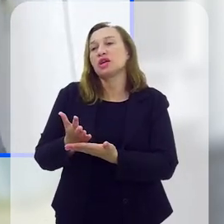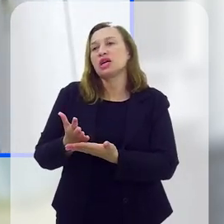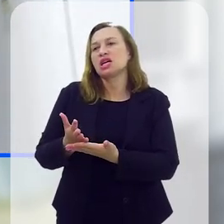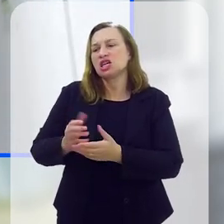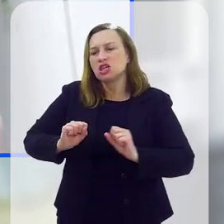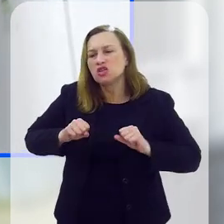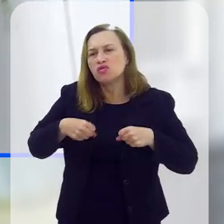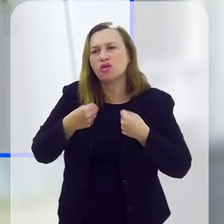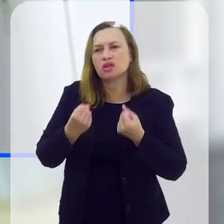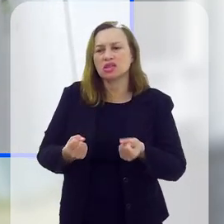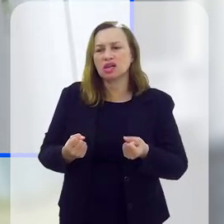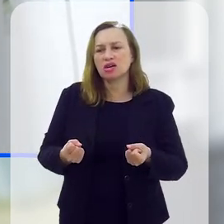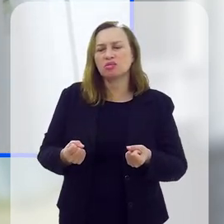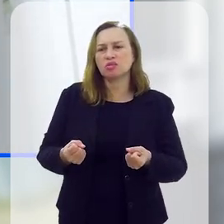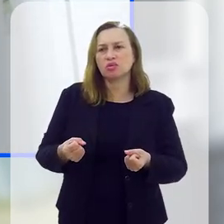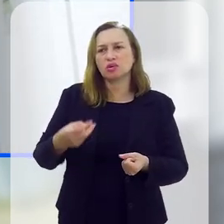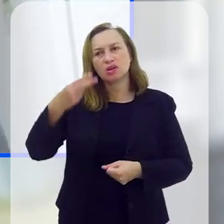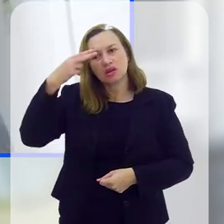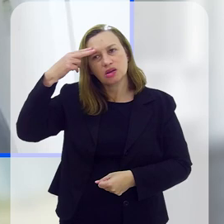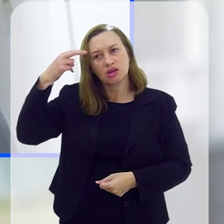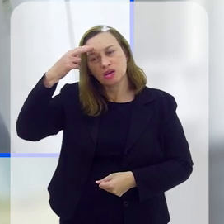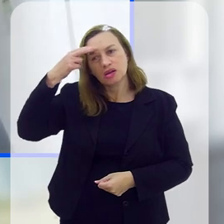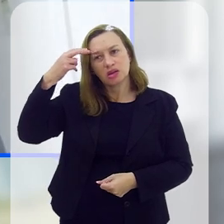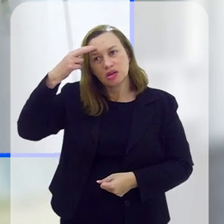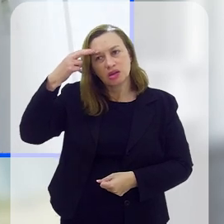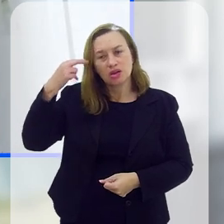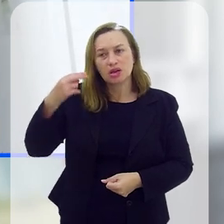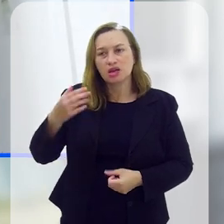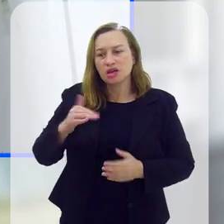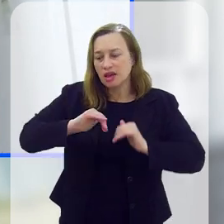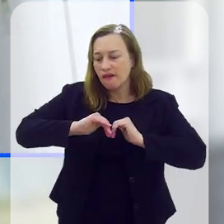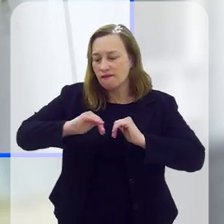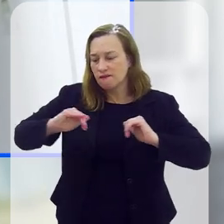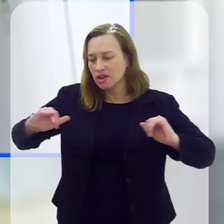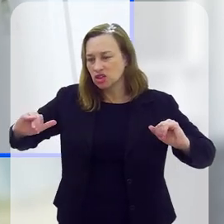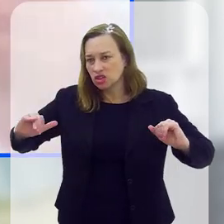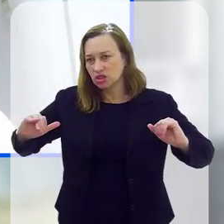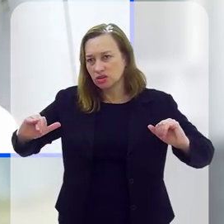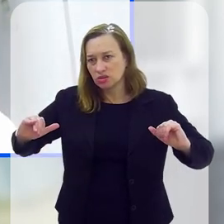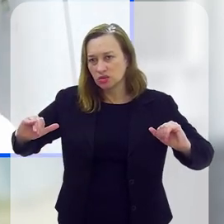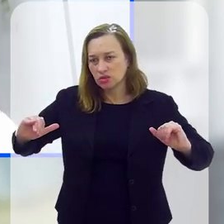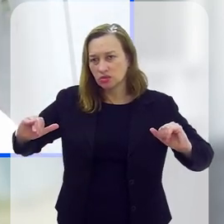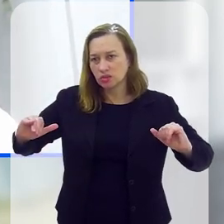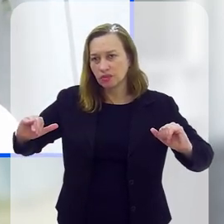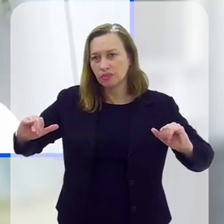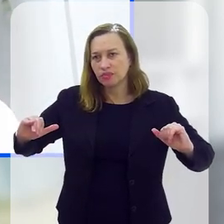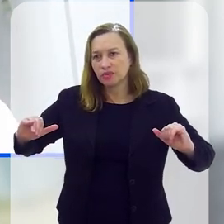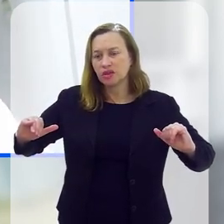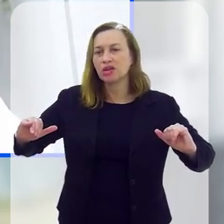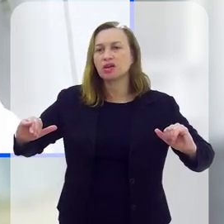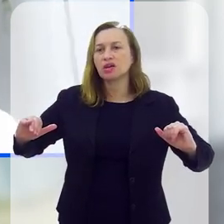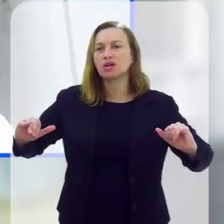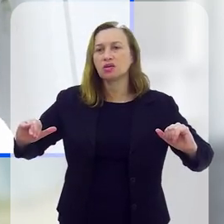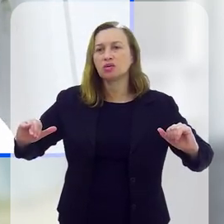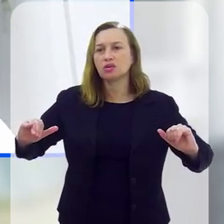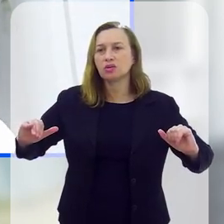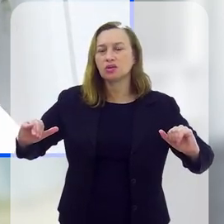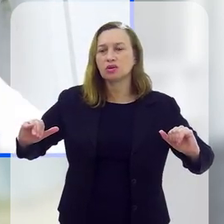acabamos, muitas vezes, reforçando esses estigmas contra as mulheres e as afastando da